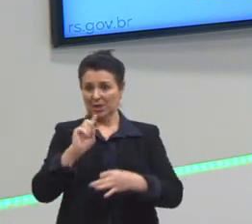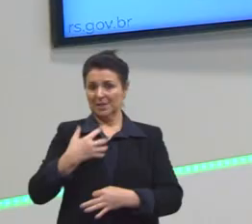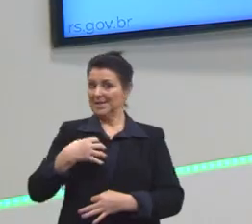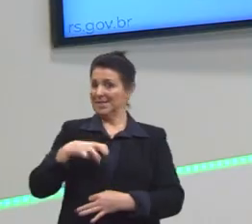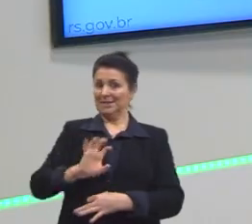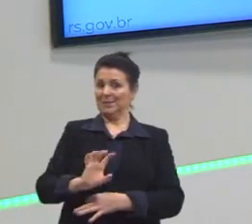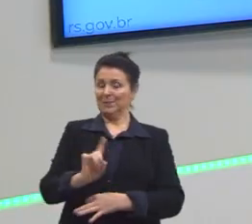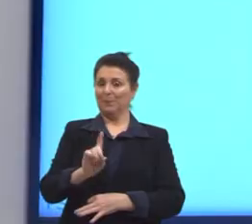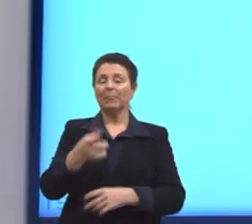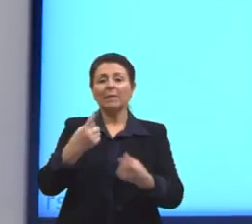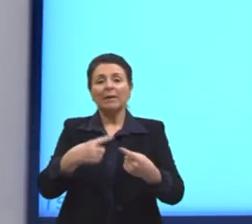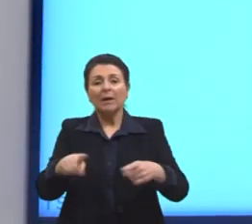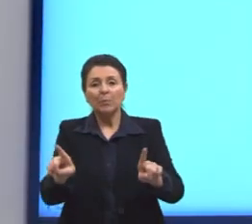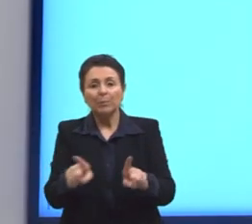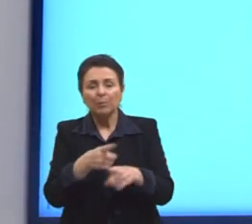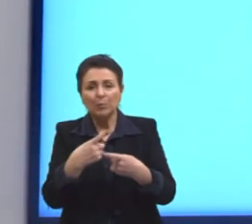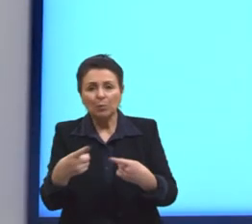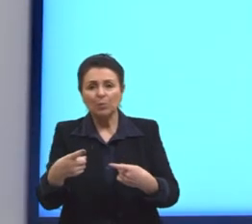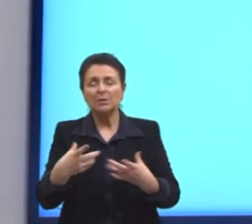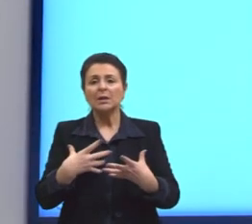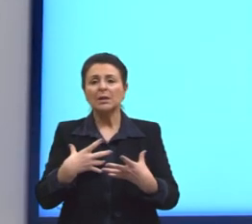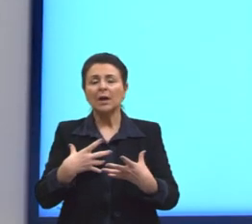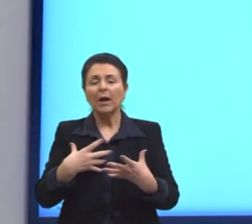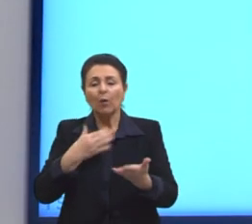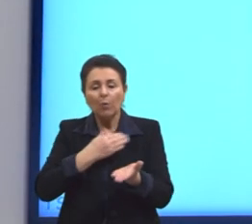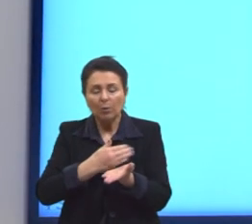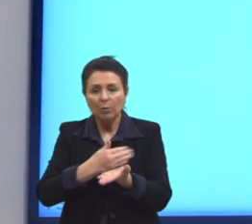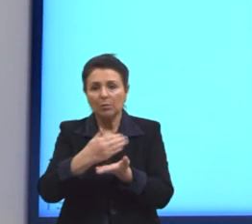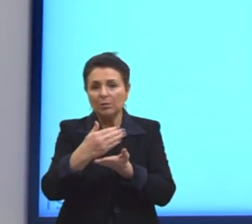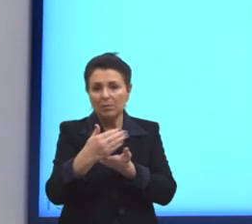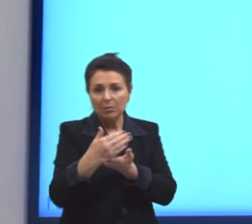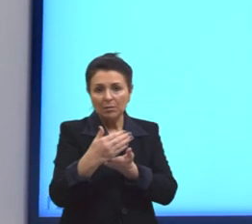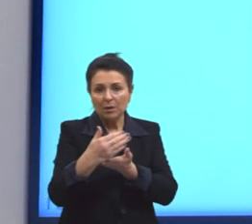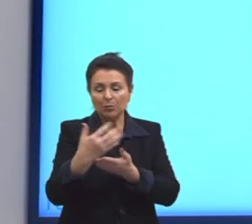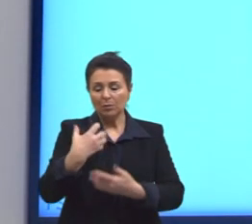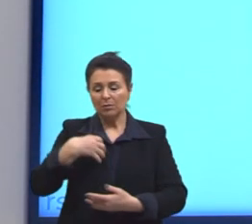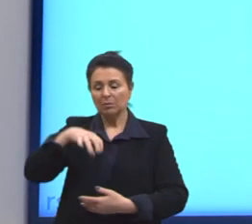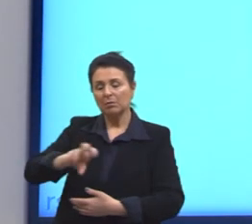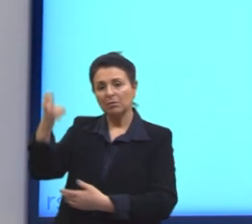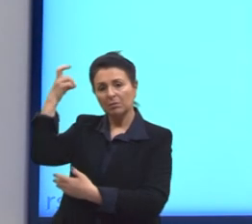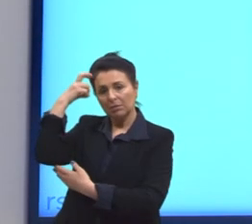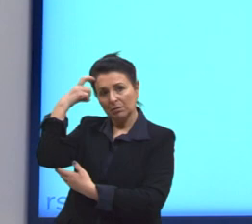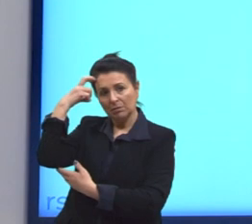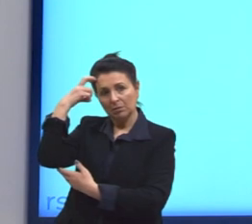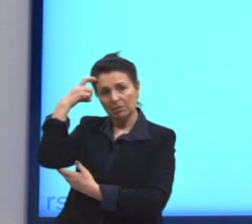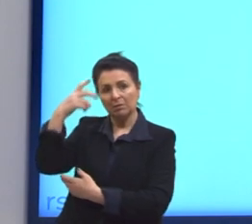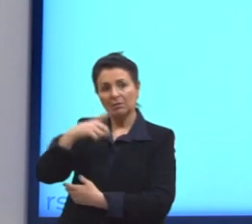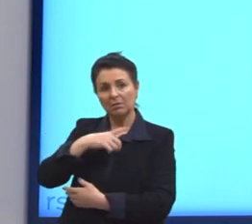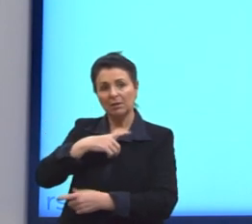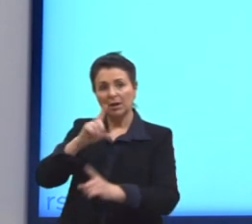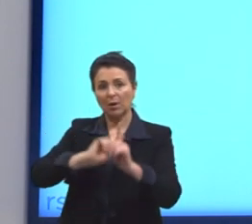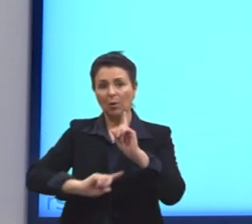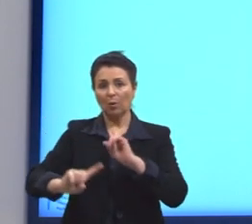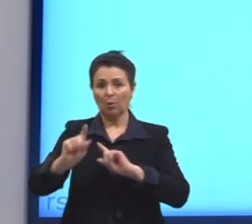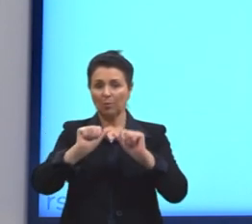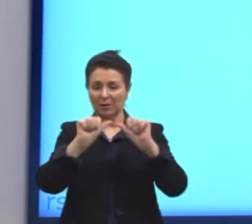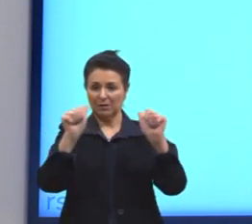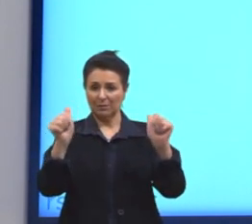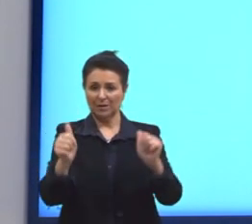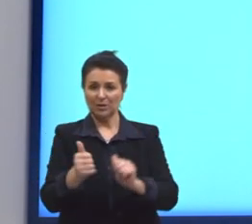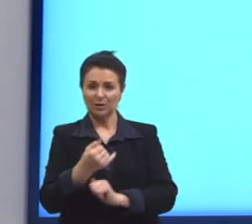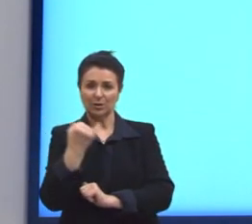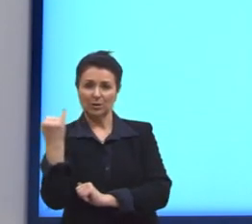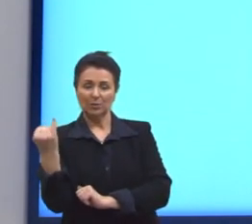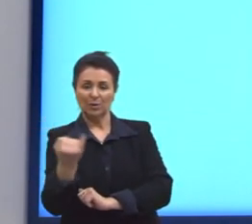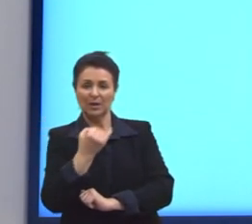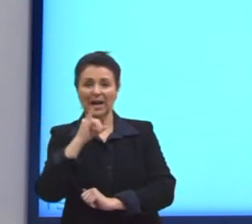A música vai ser um grande propulsor da contracultura. Aqui nós temos algumas figuras importantíssimas, foi